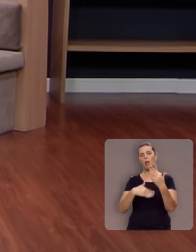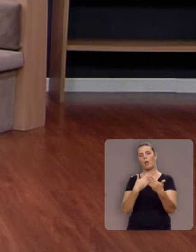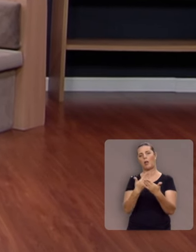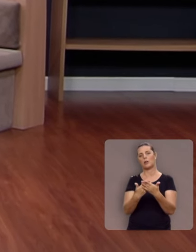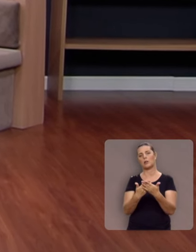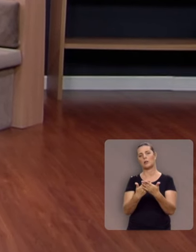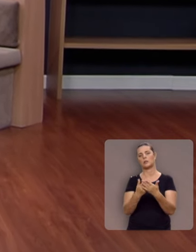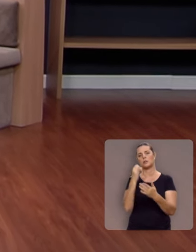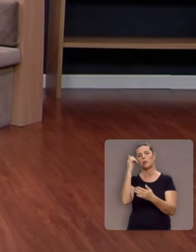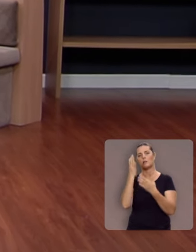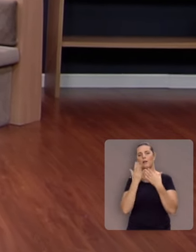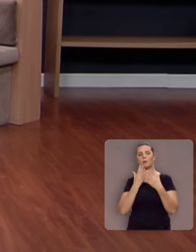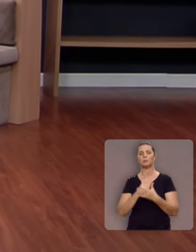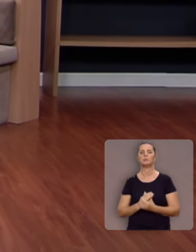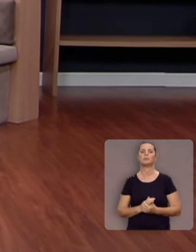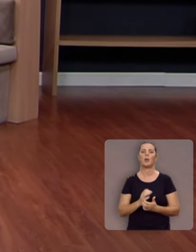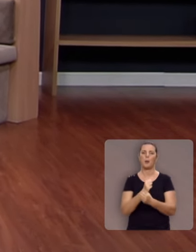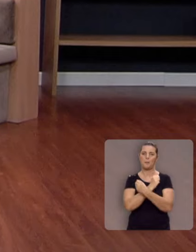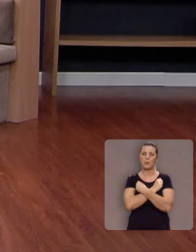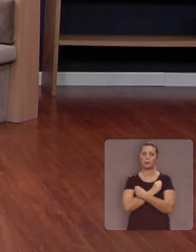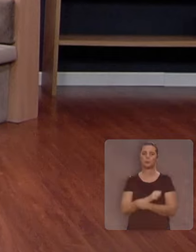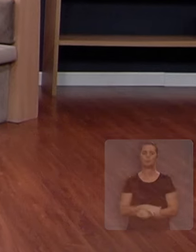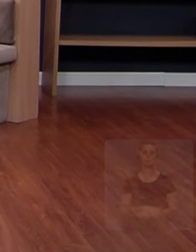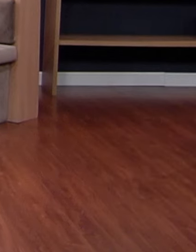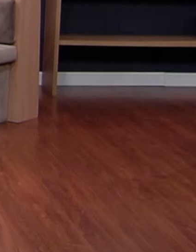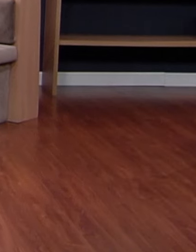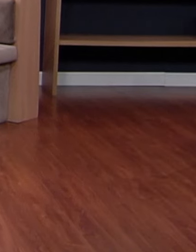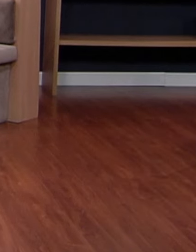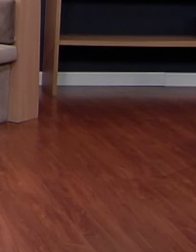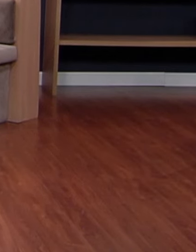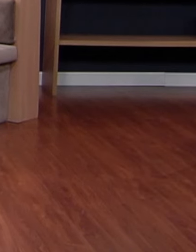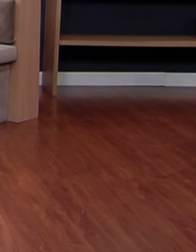e até lá então, se Deus quiser. Um abraço.